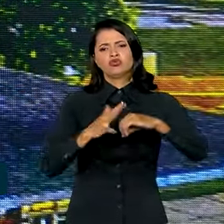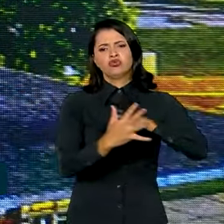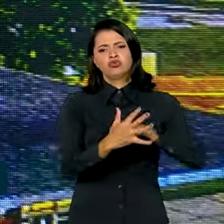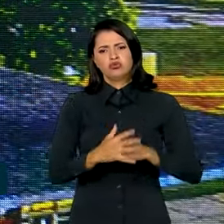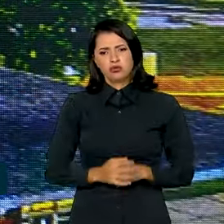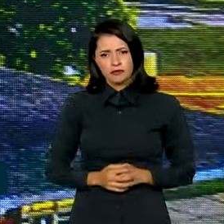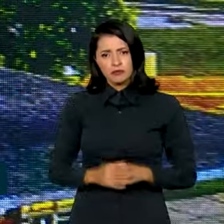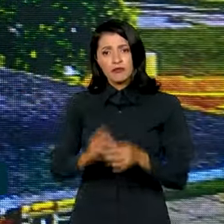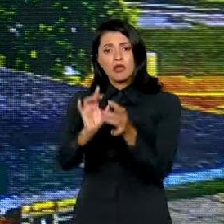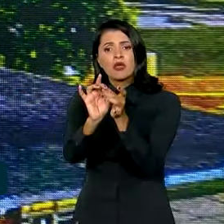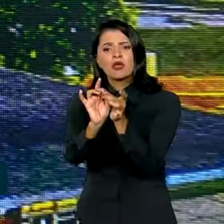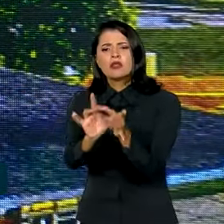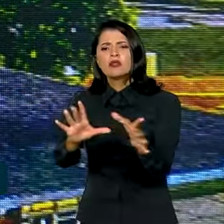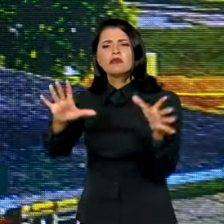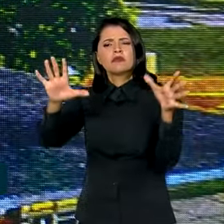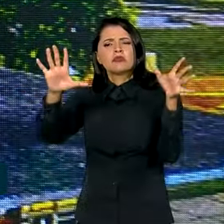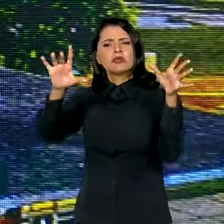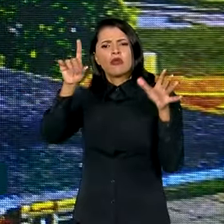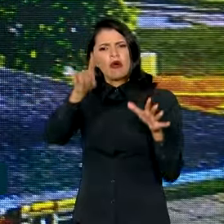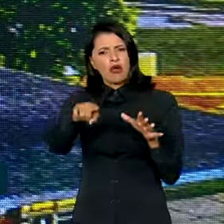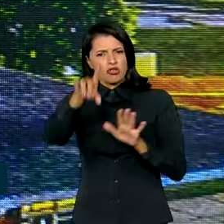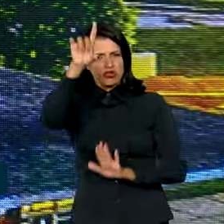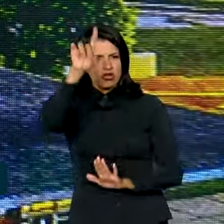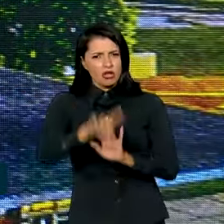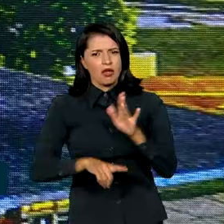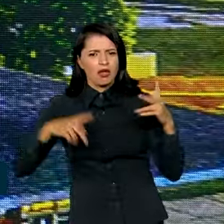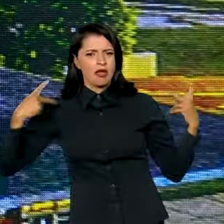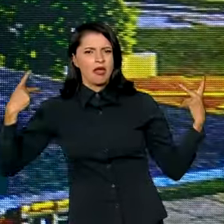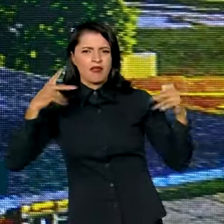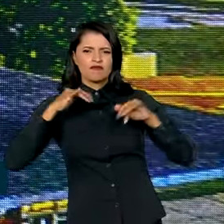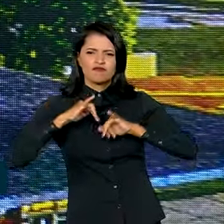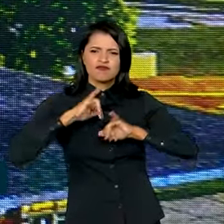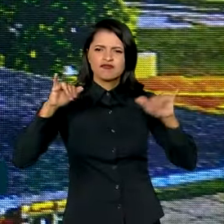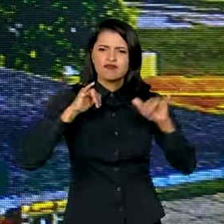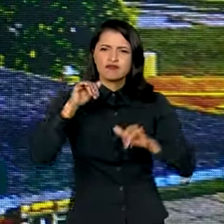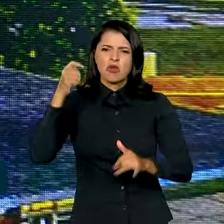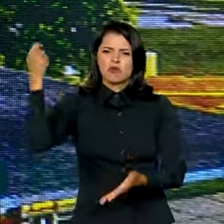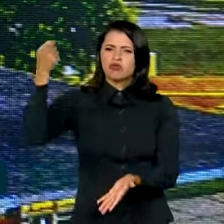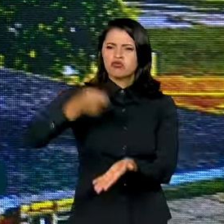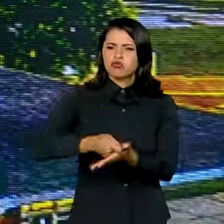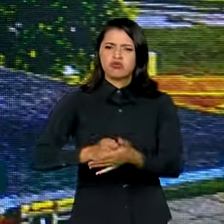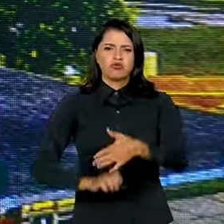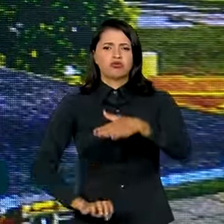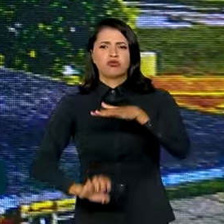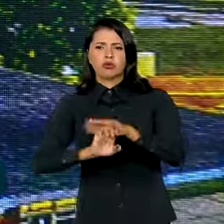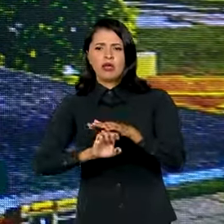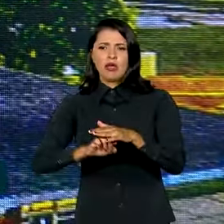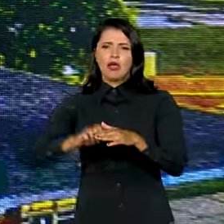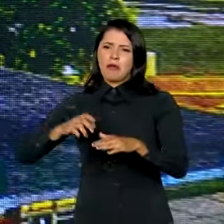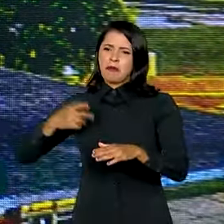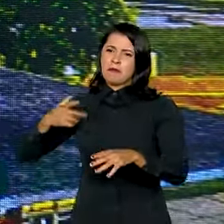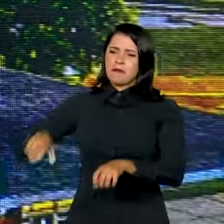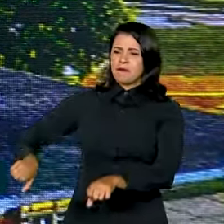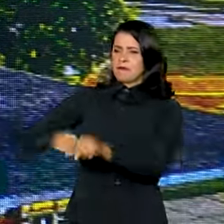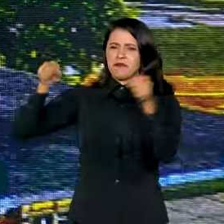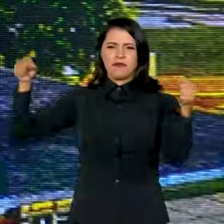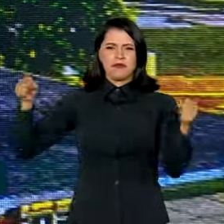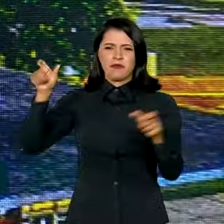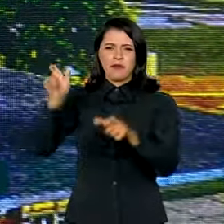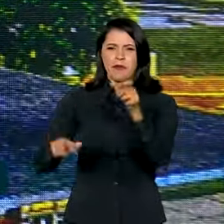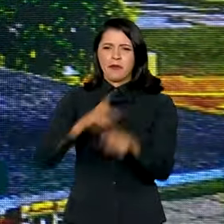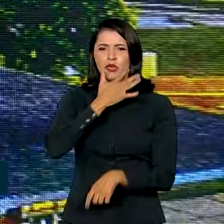Liberdade não é o direito de pregar a instalação de um regime autoritário e o assassinato de adversários.